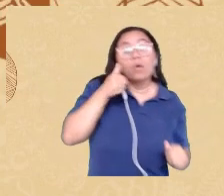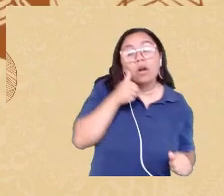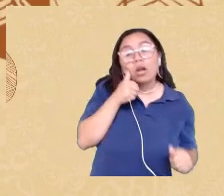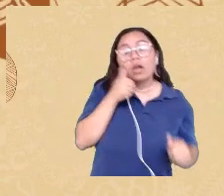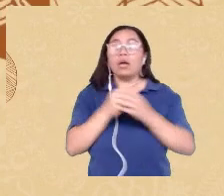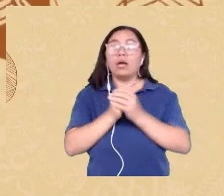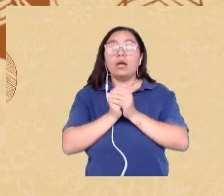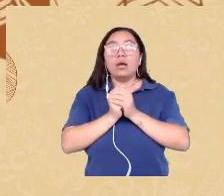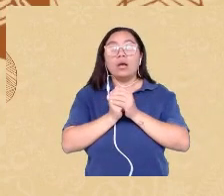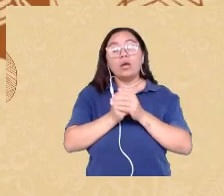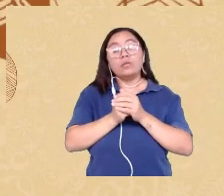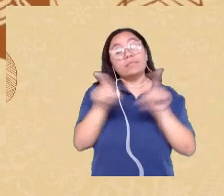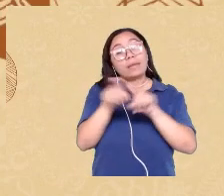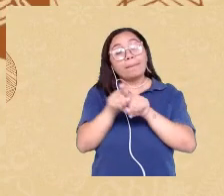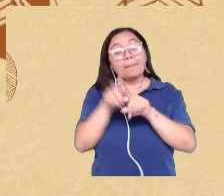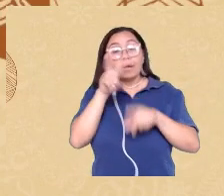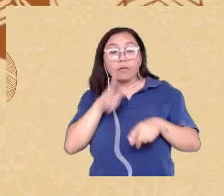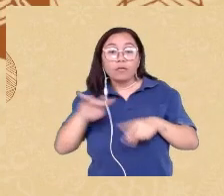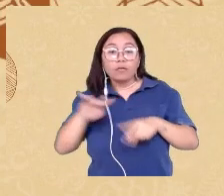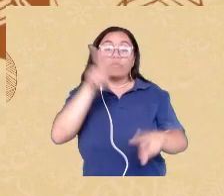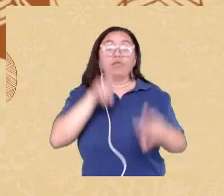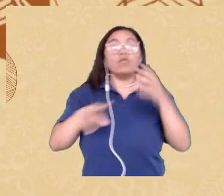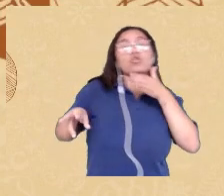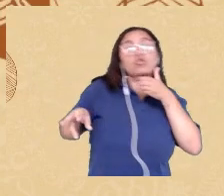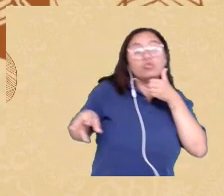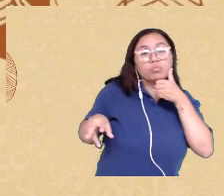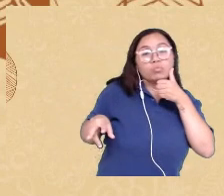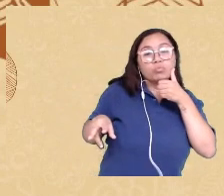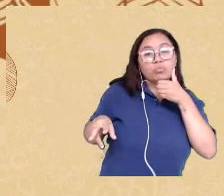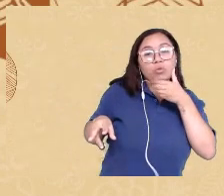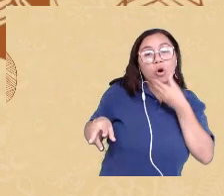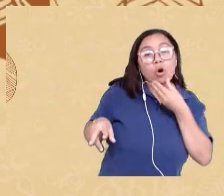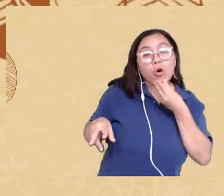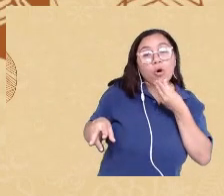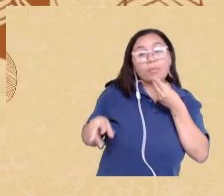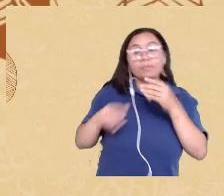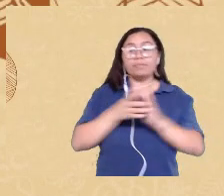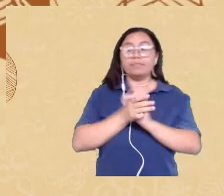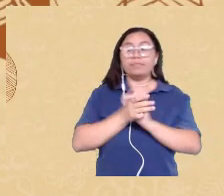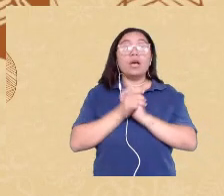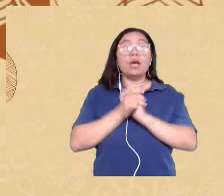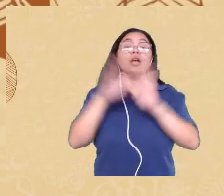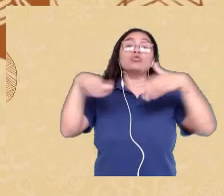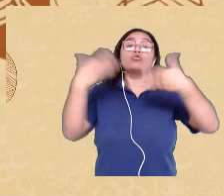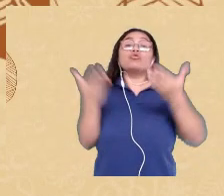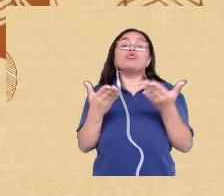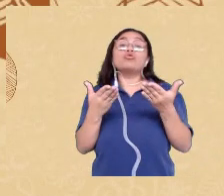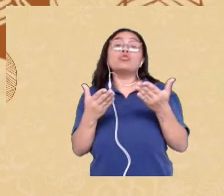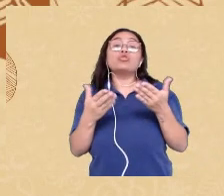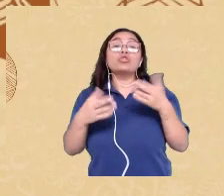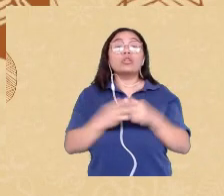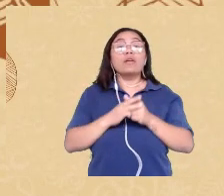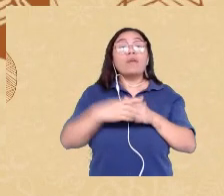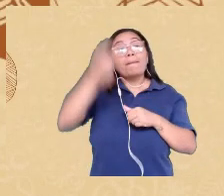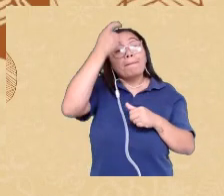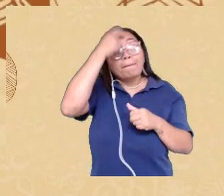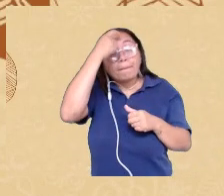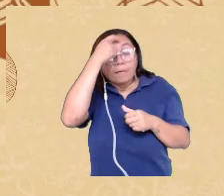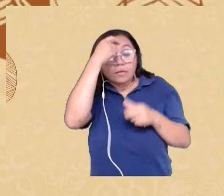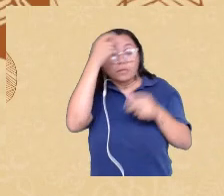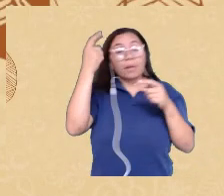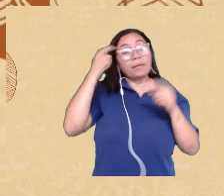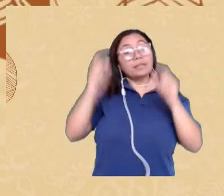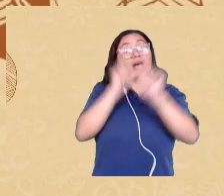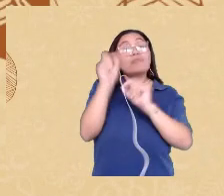homem e esses dados nos levam a uma reflexão bastante interessante de que características relacionadas a